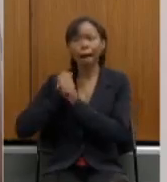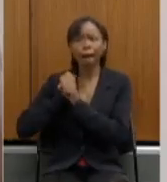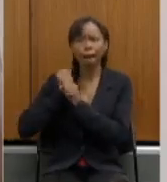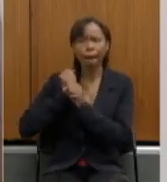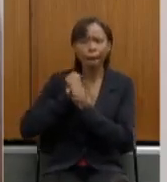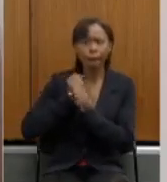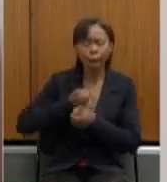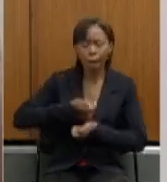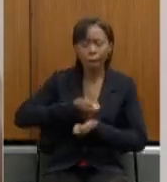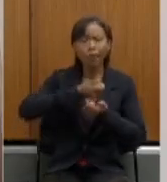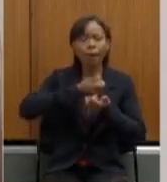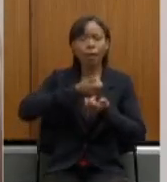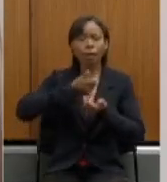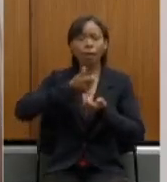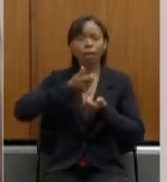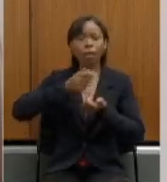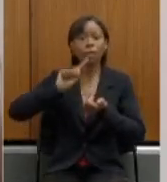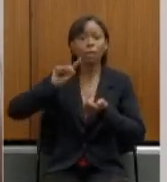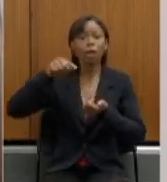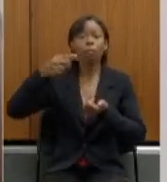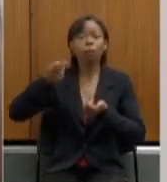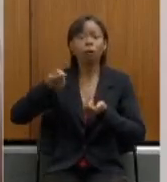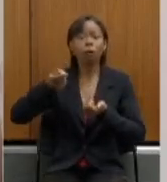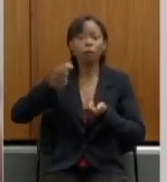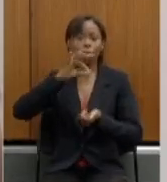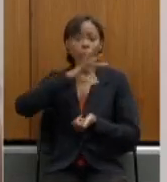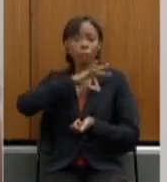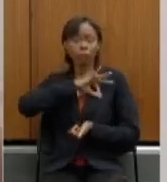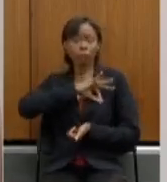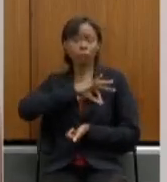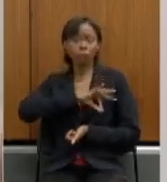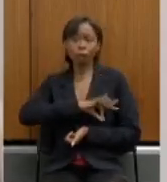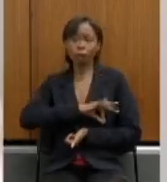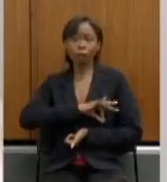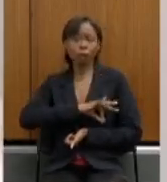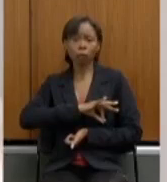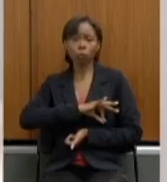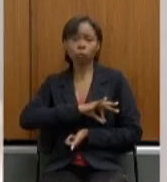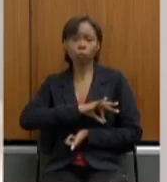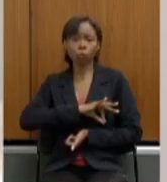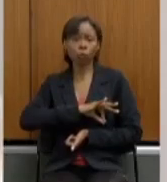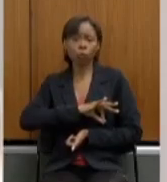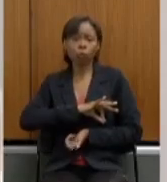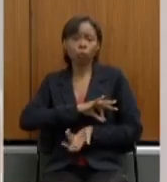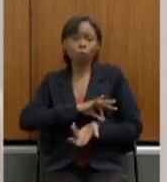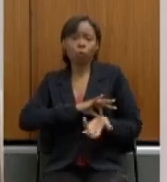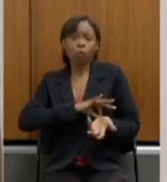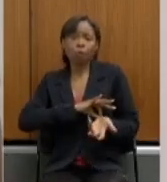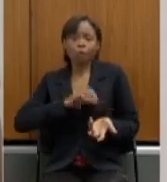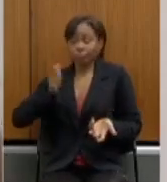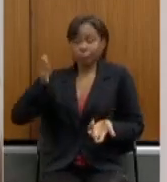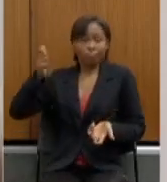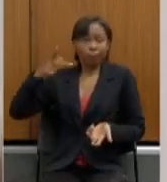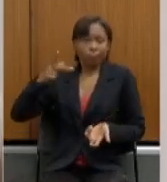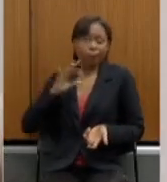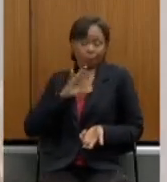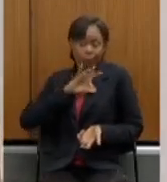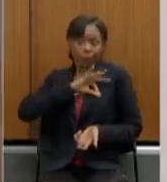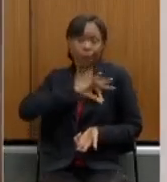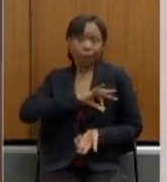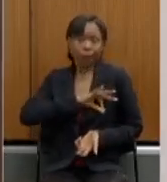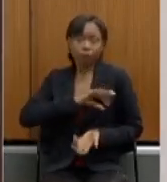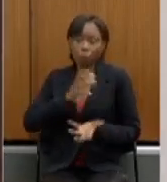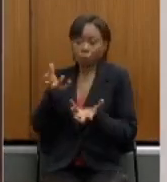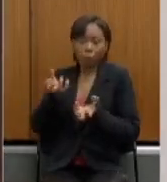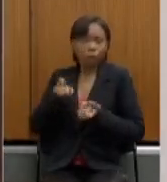previdenciária e chegarem lá na frente tendo seus salários quando estiverem na sua aposentadoria sequer